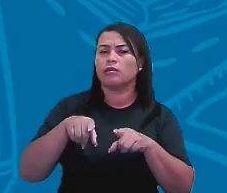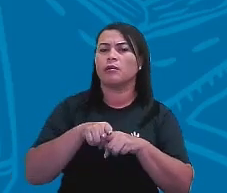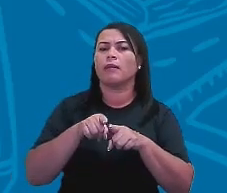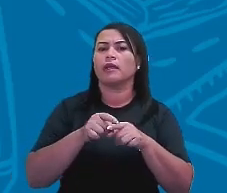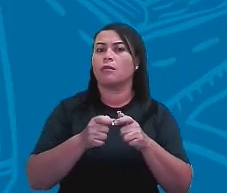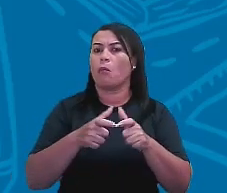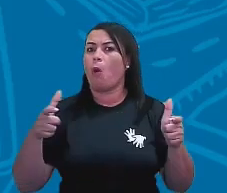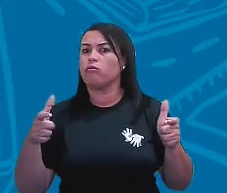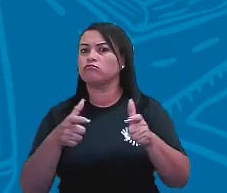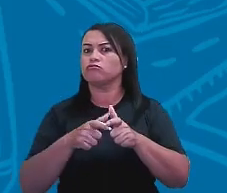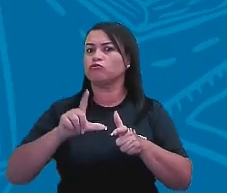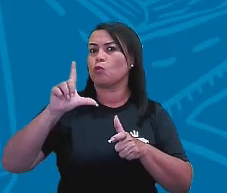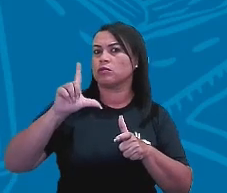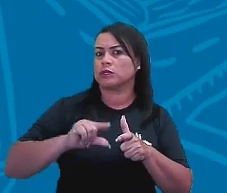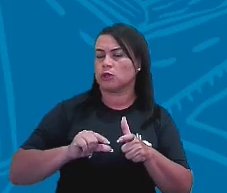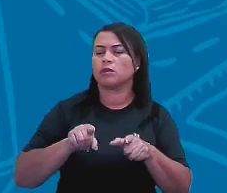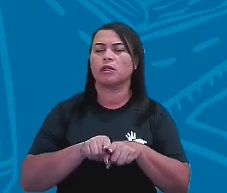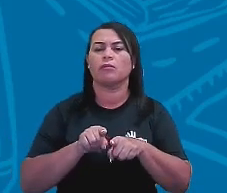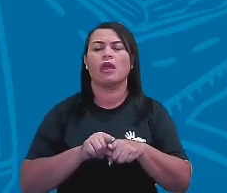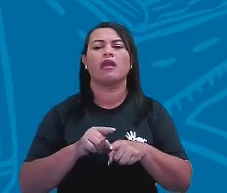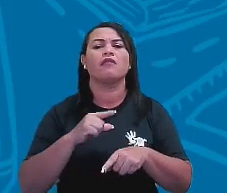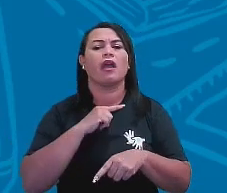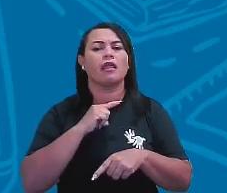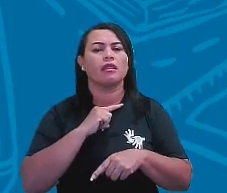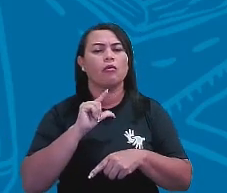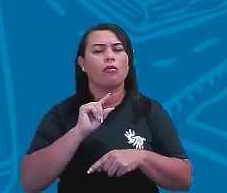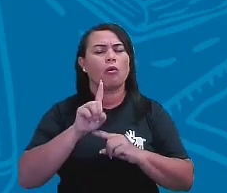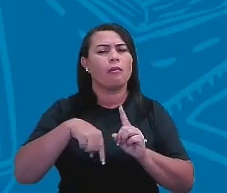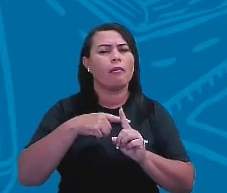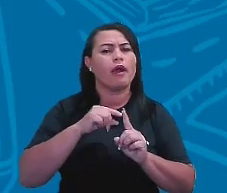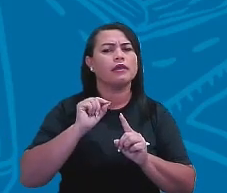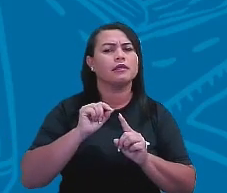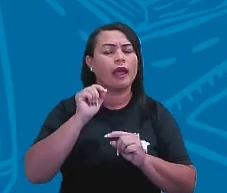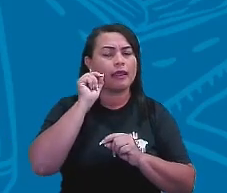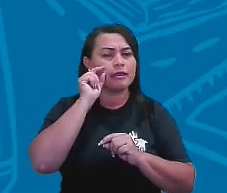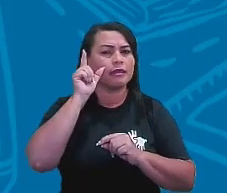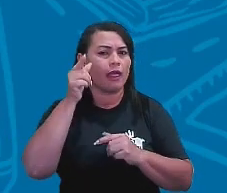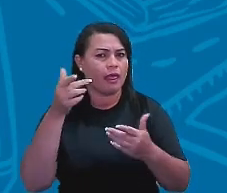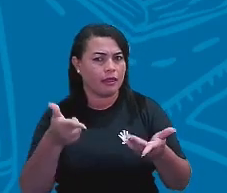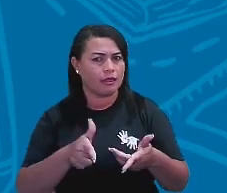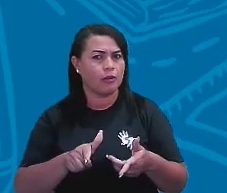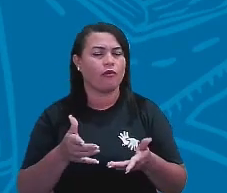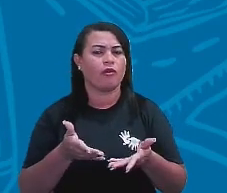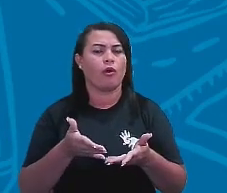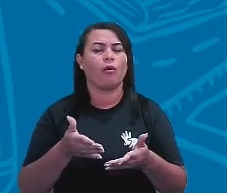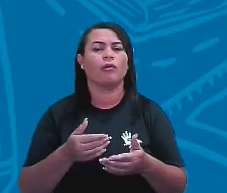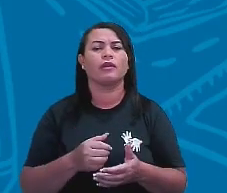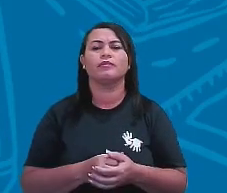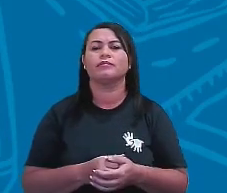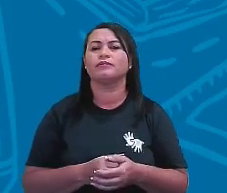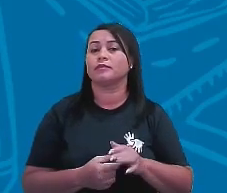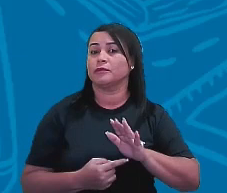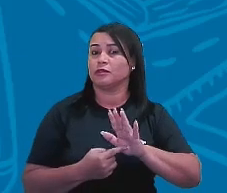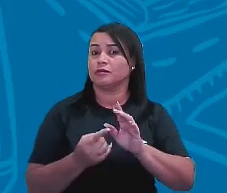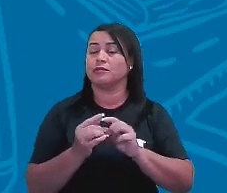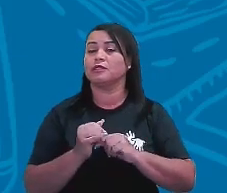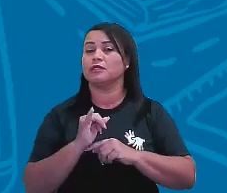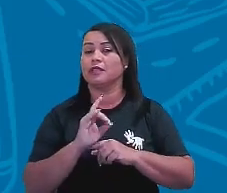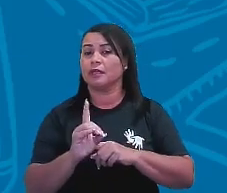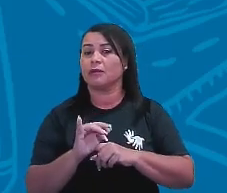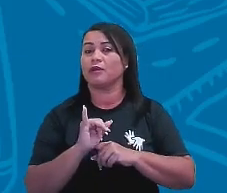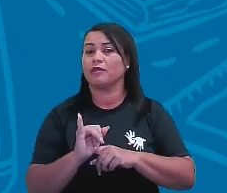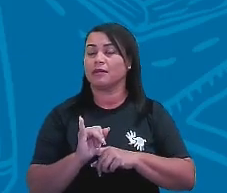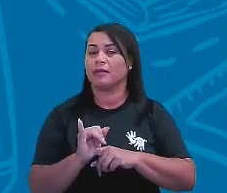proporção? Então, a gente vai trazer aí um pouco mais dessa ideia de novo para o trabalho de Grandezas Diretamente e Inversamente